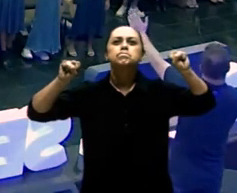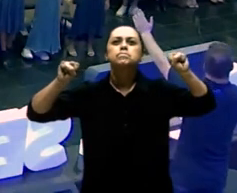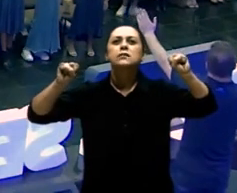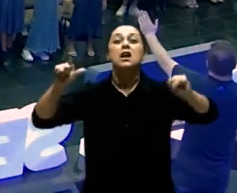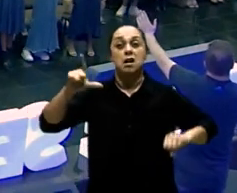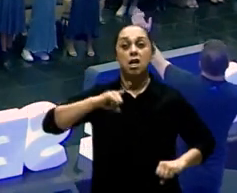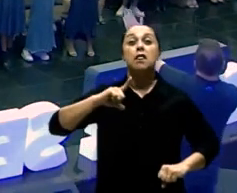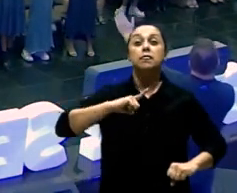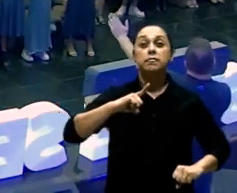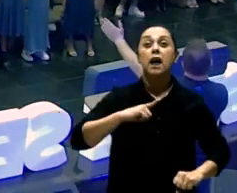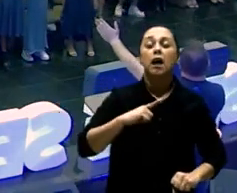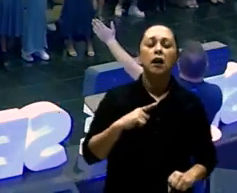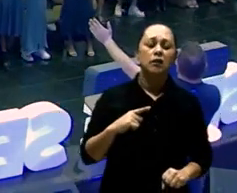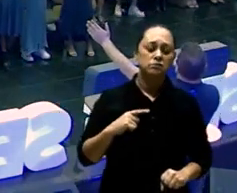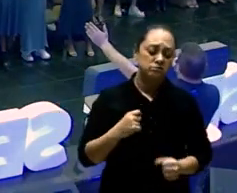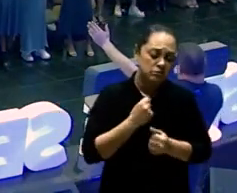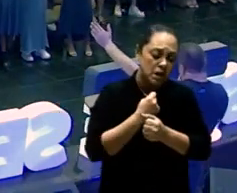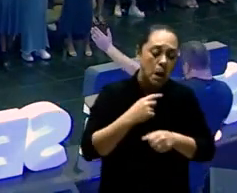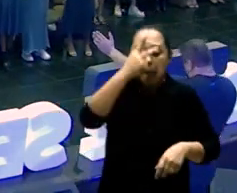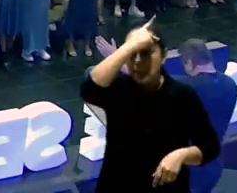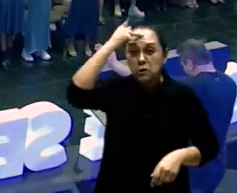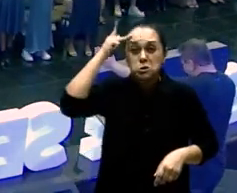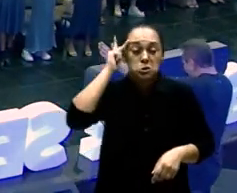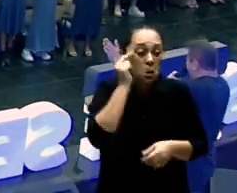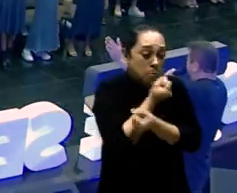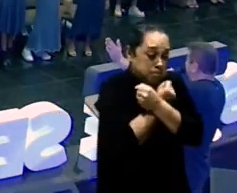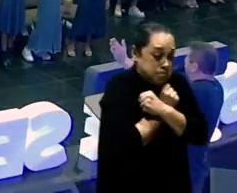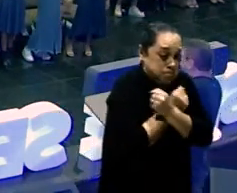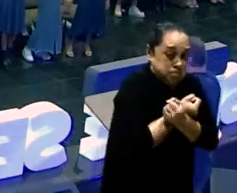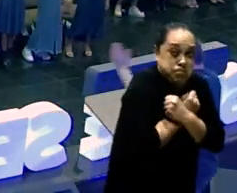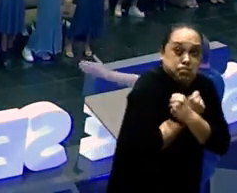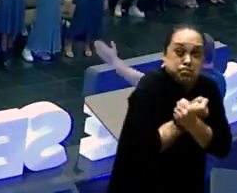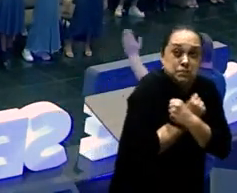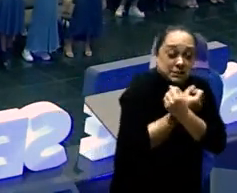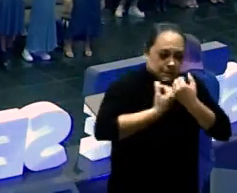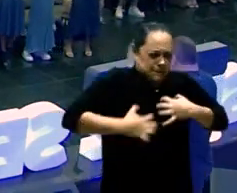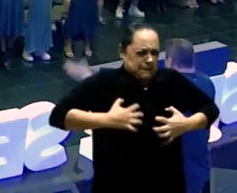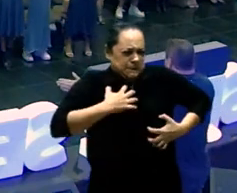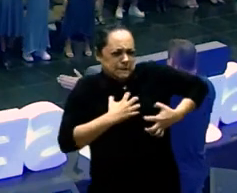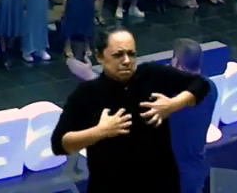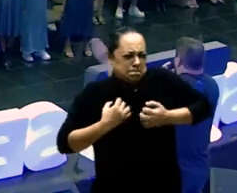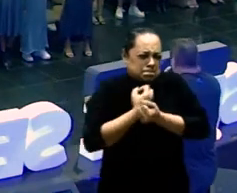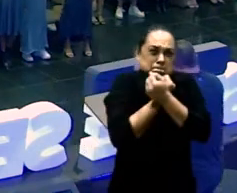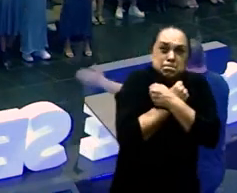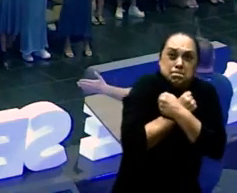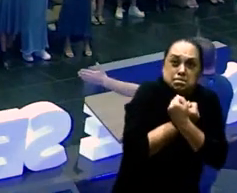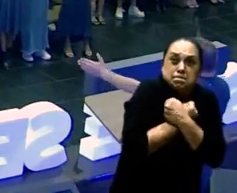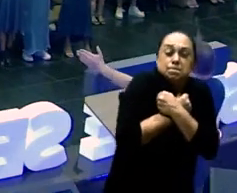Prisões Emocionais Que estão Sendo abertas Existem Algemas Emocionais Da